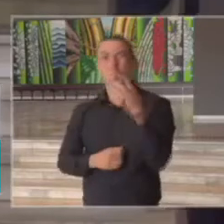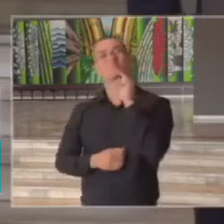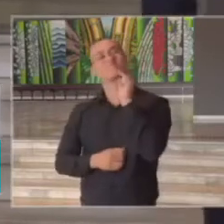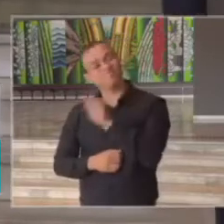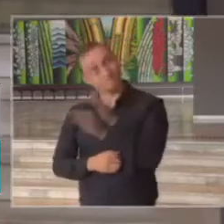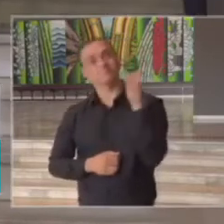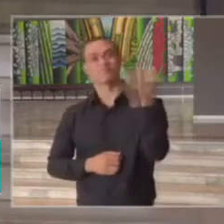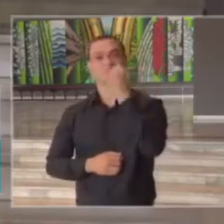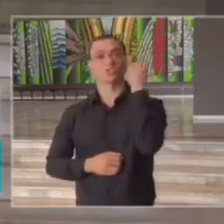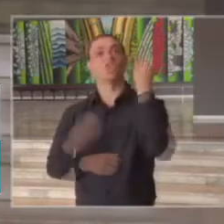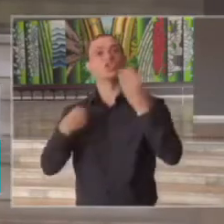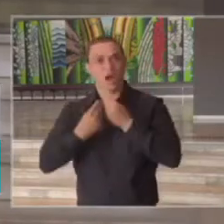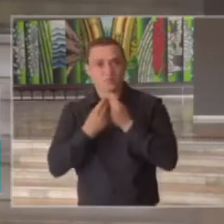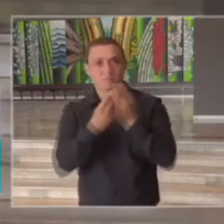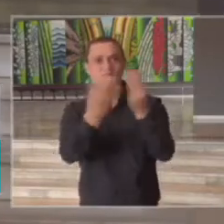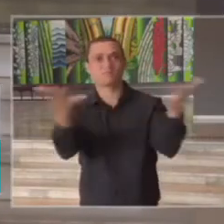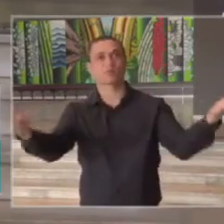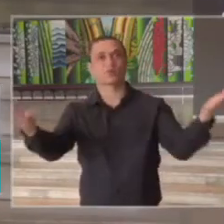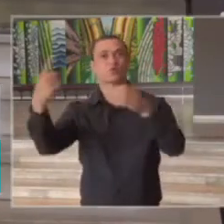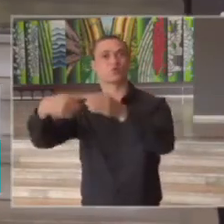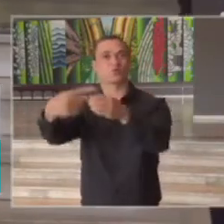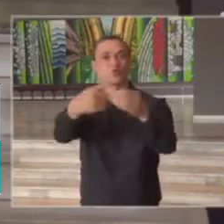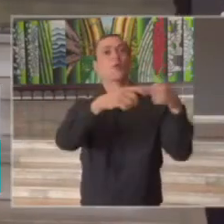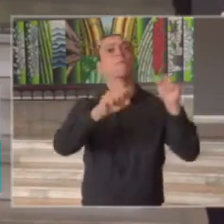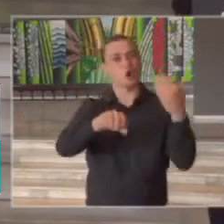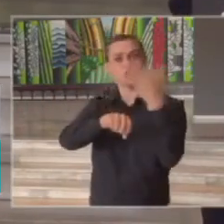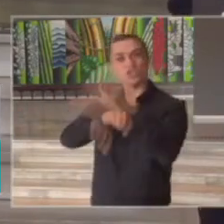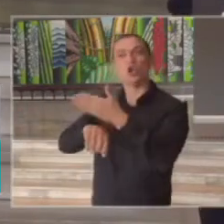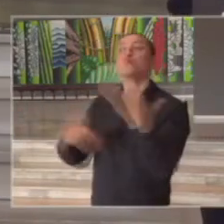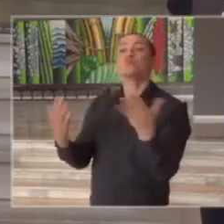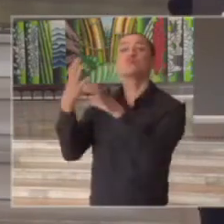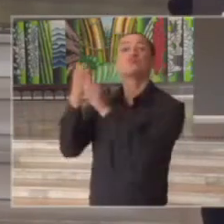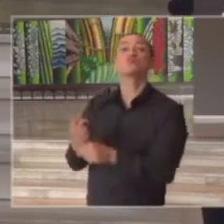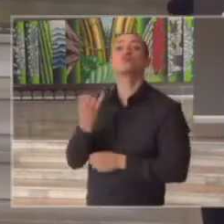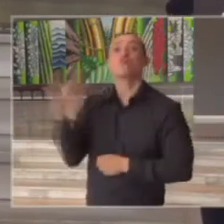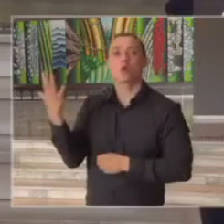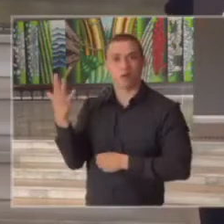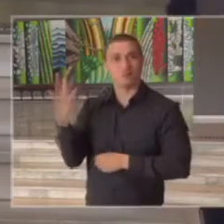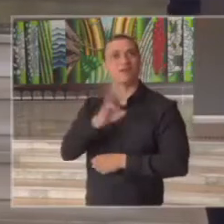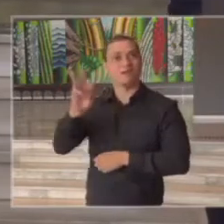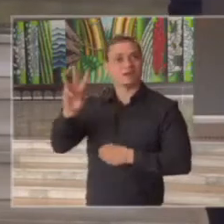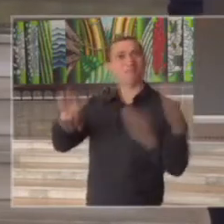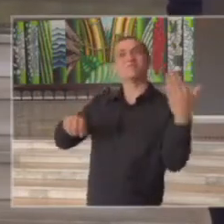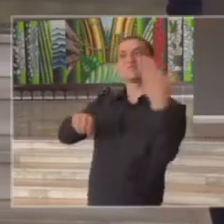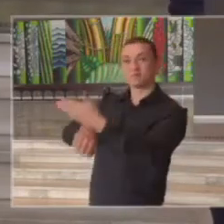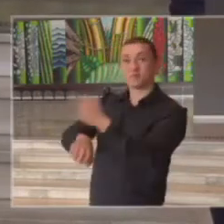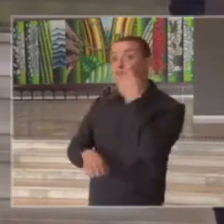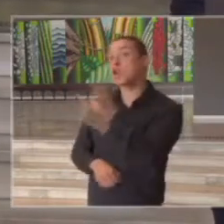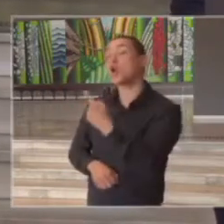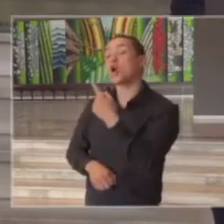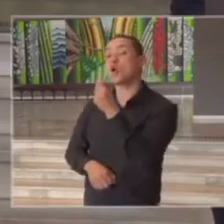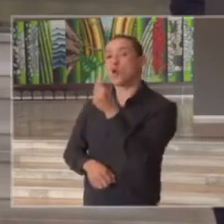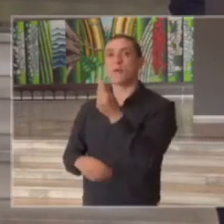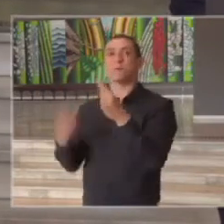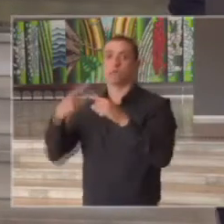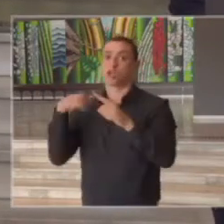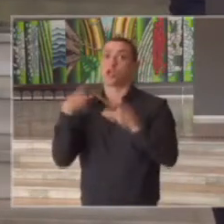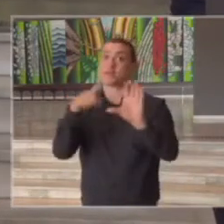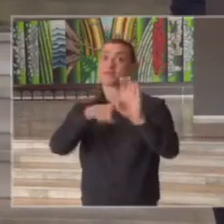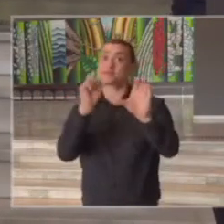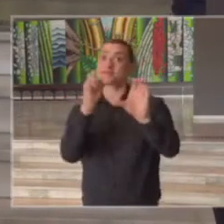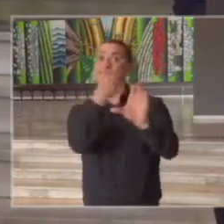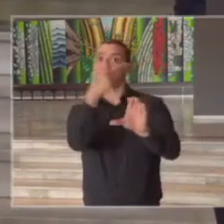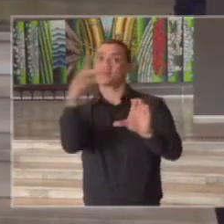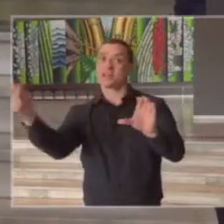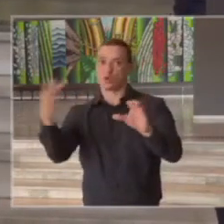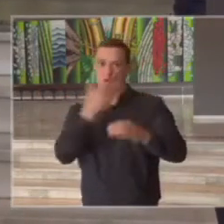disponíveis para os municípios acompanharem e terem exatamente honrando o princípio da autonomia do governo